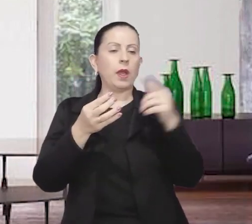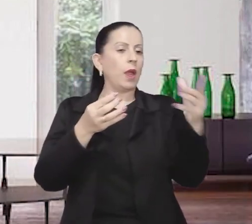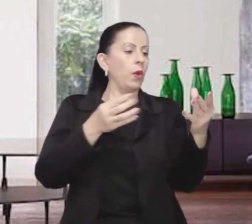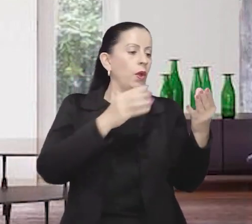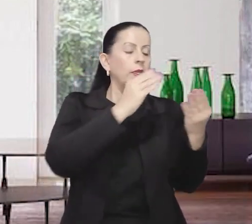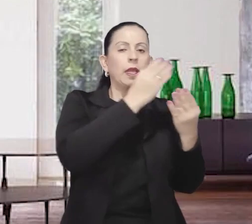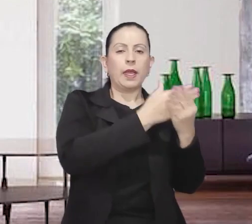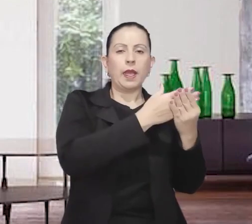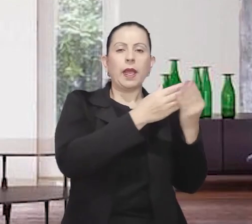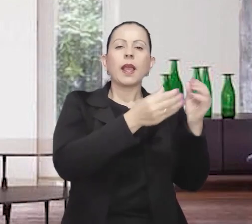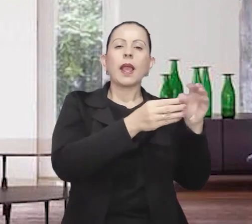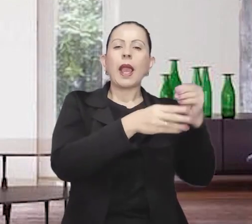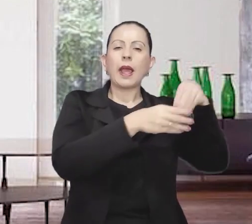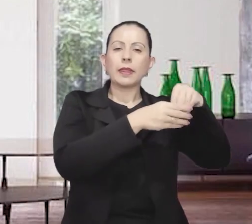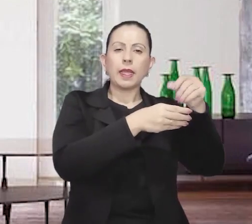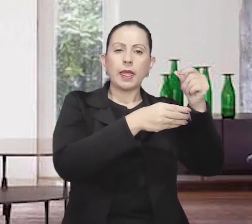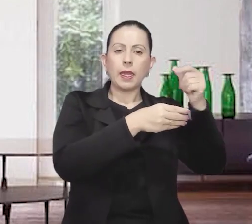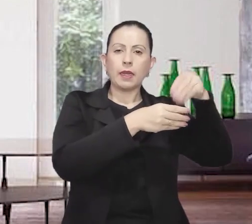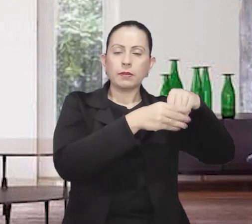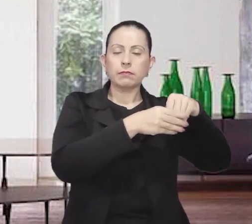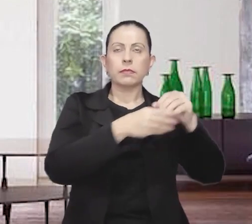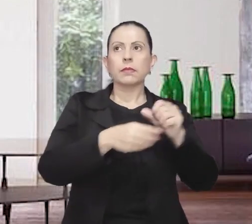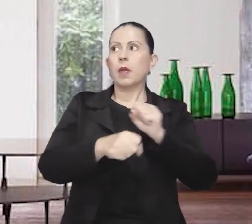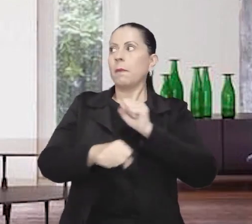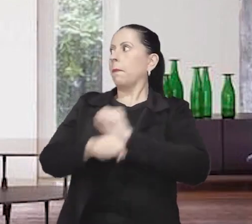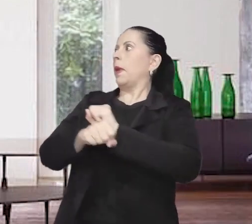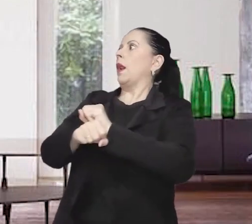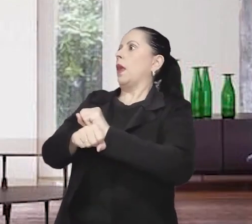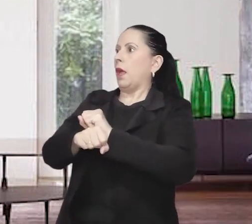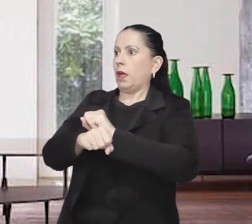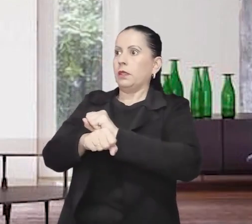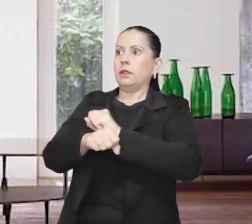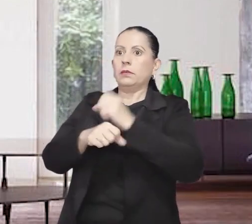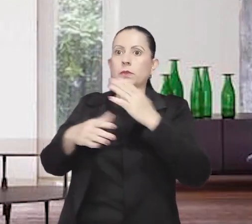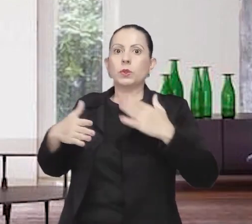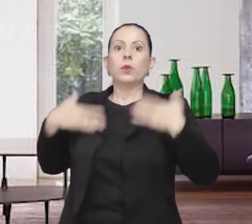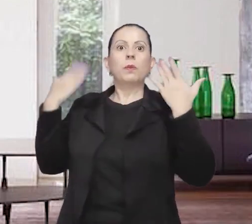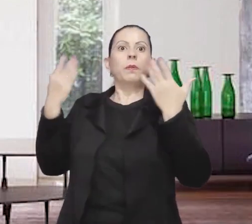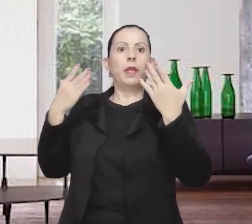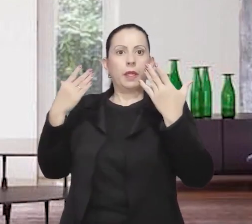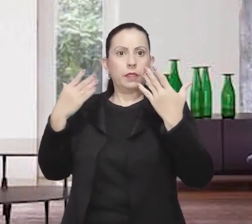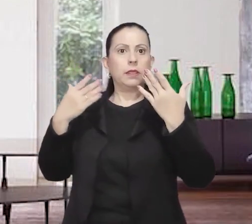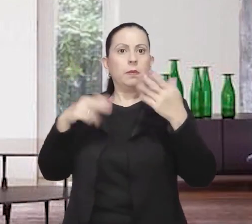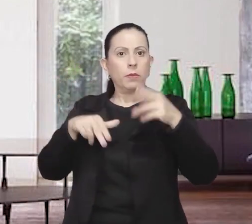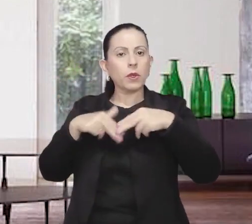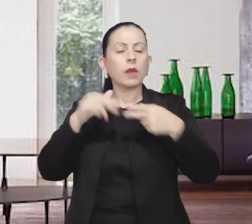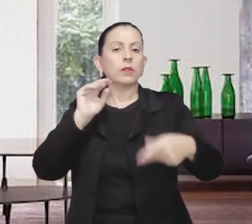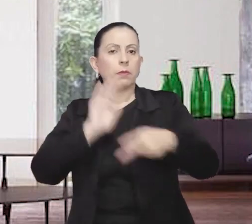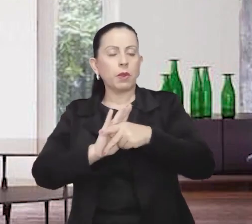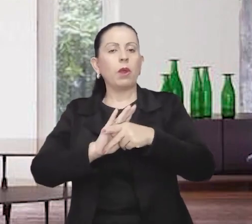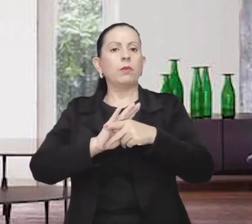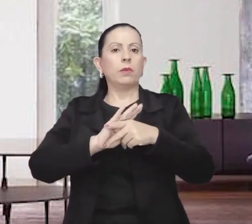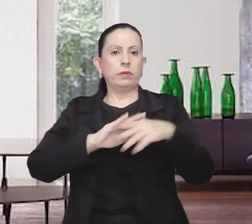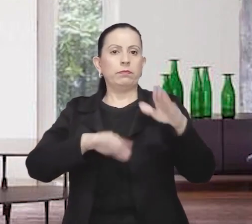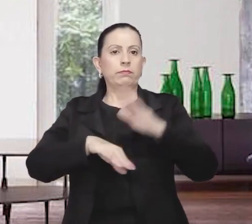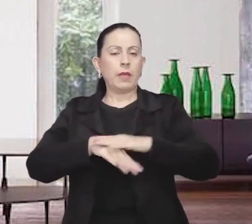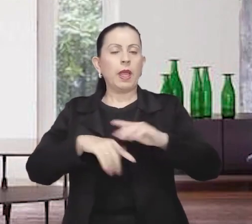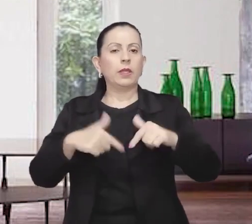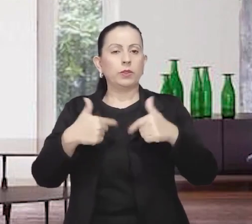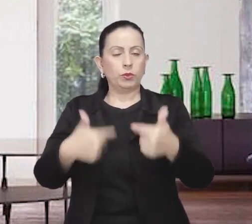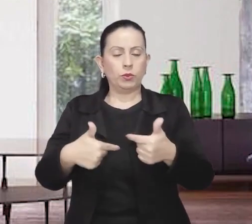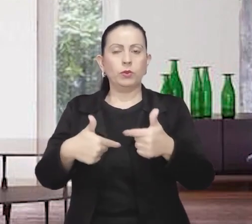A mãe, que está segurando um saco de pipocas em uma mão e a carteira na outra, fica paralisada por um instante,